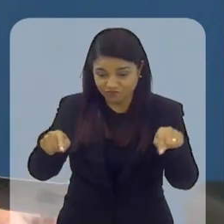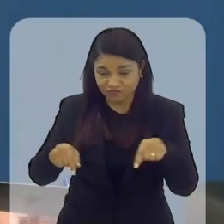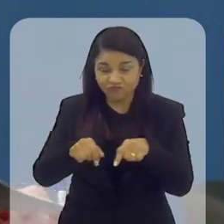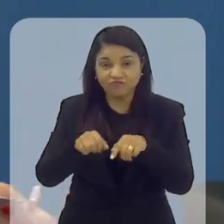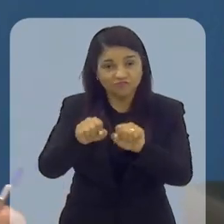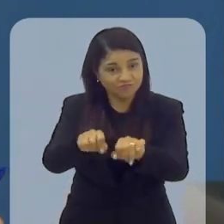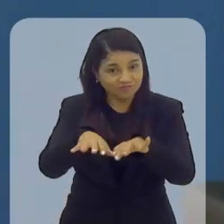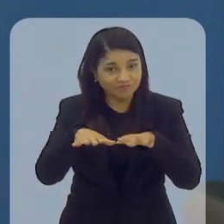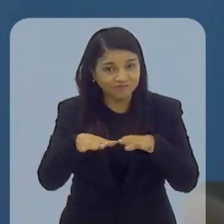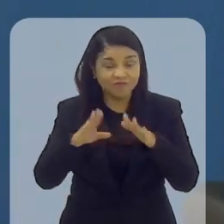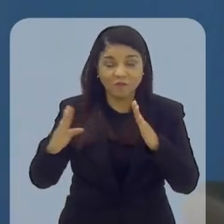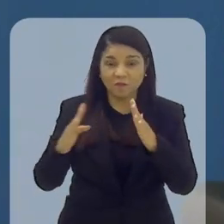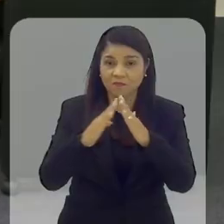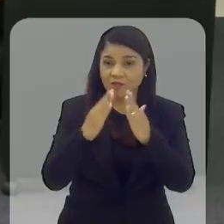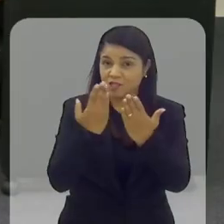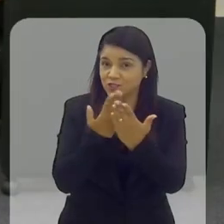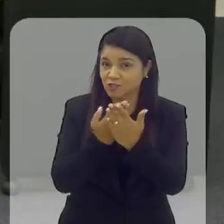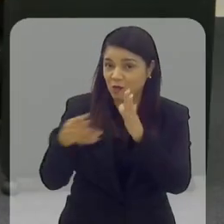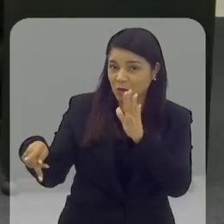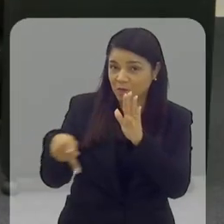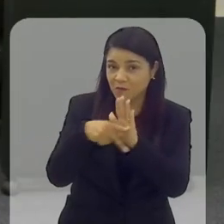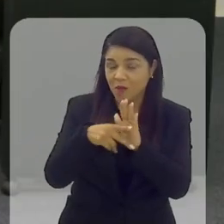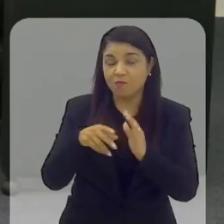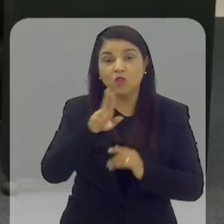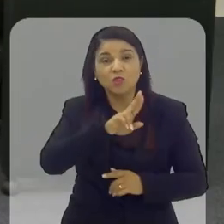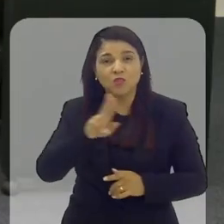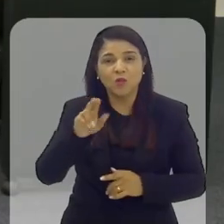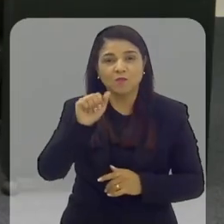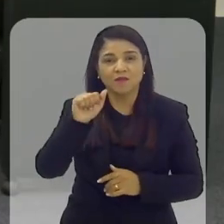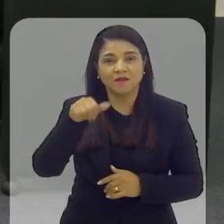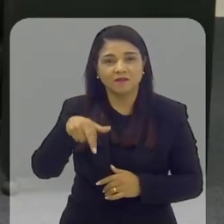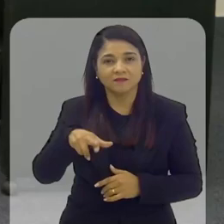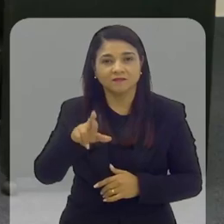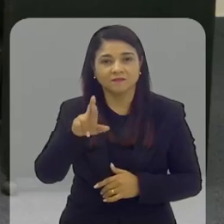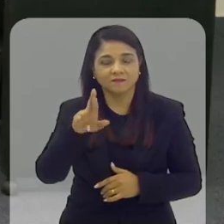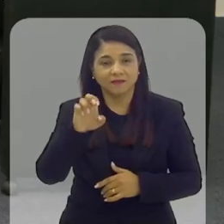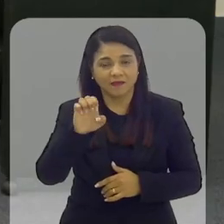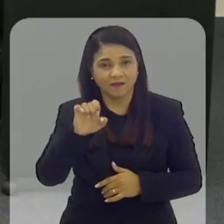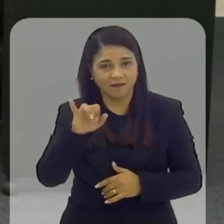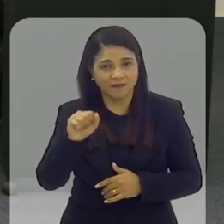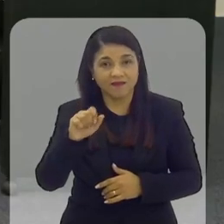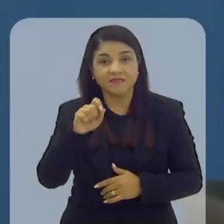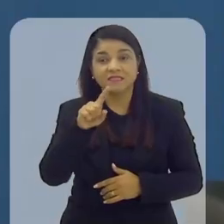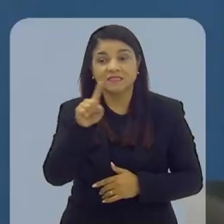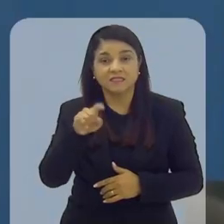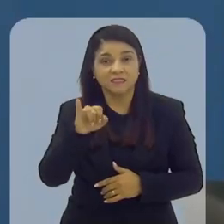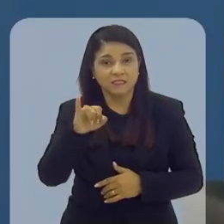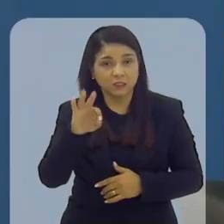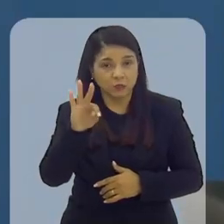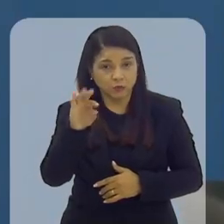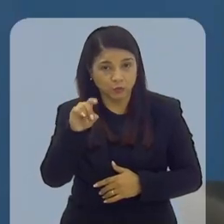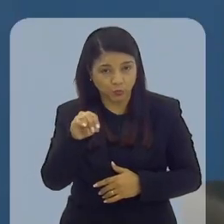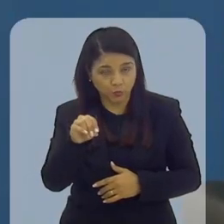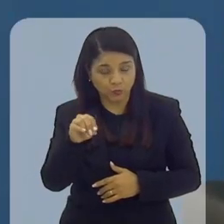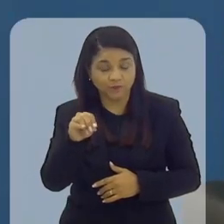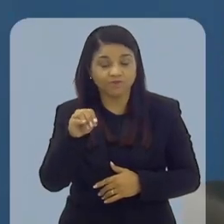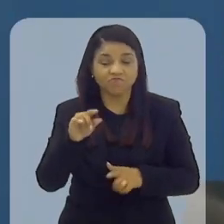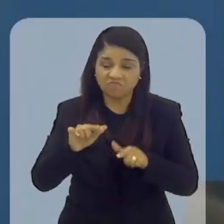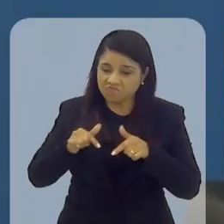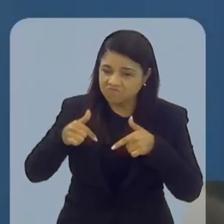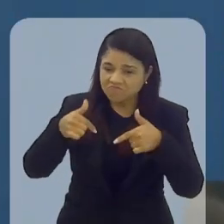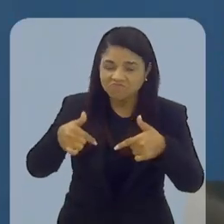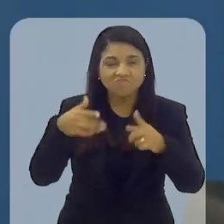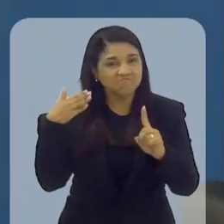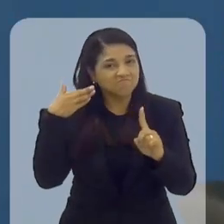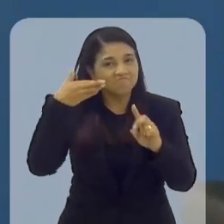auditório da Escola do Legislativo, que leva o nome da deputada Andréa Zito, em referência a essa ação dela,